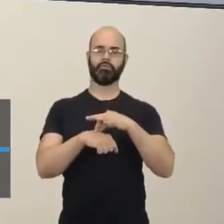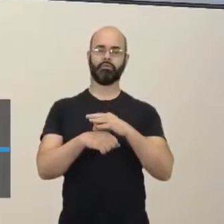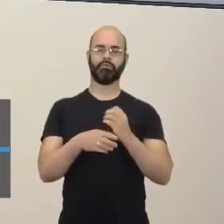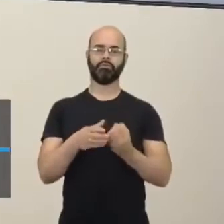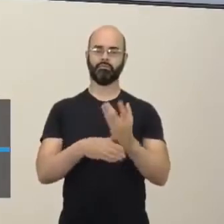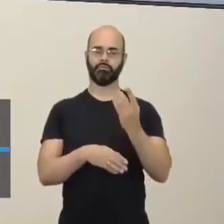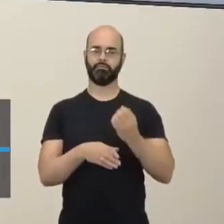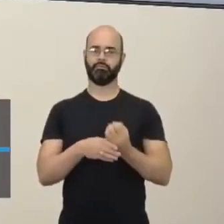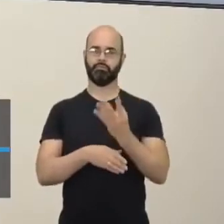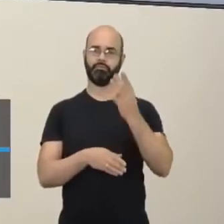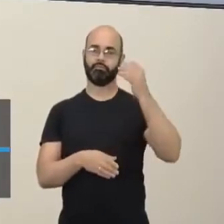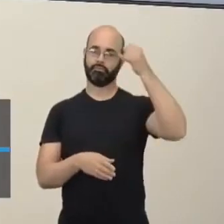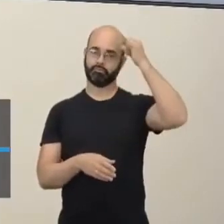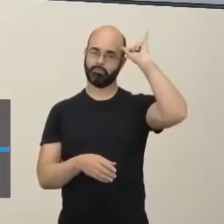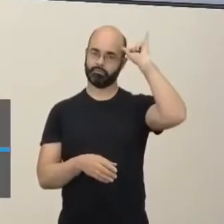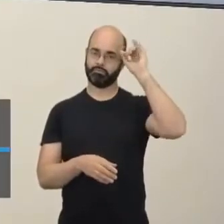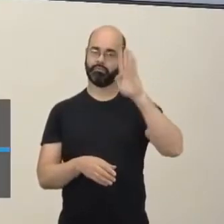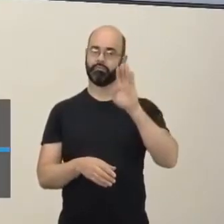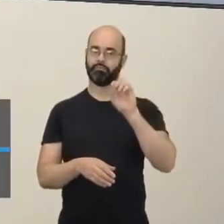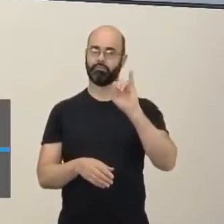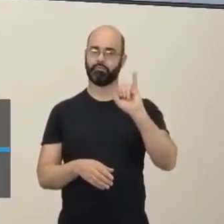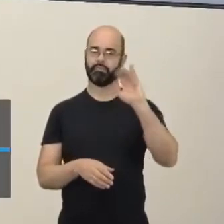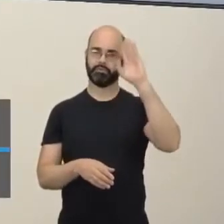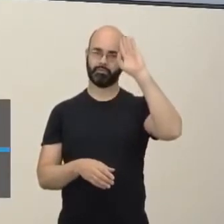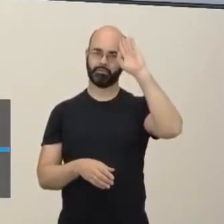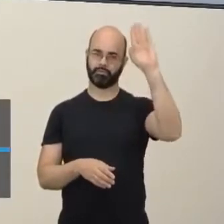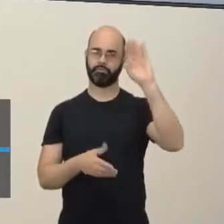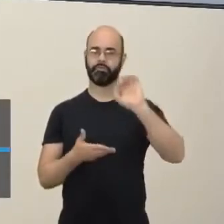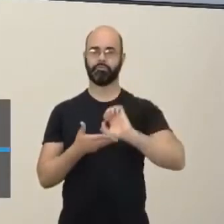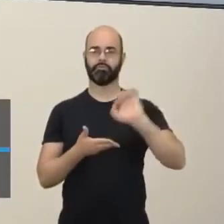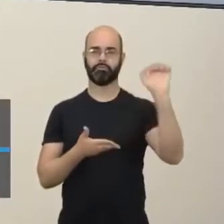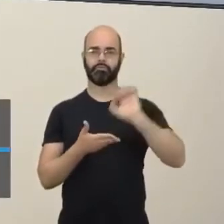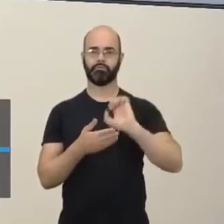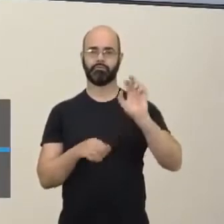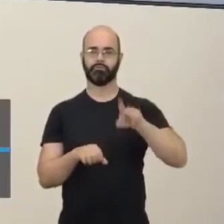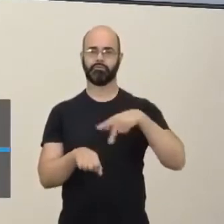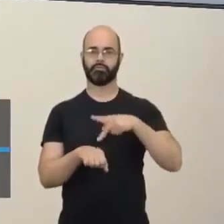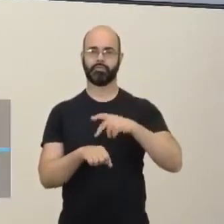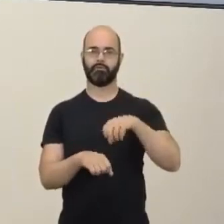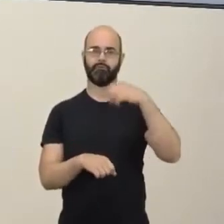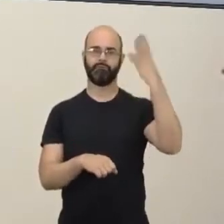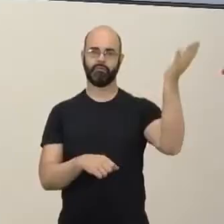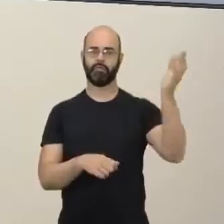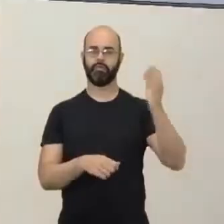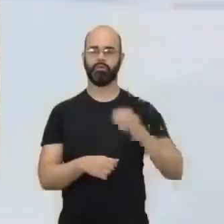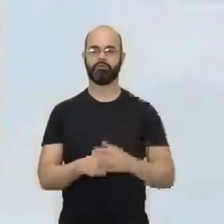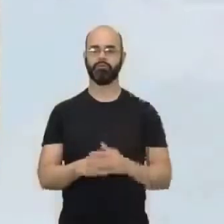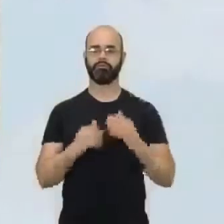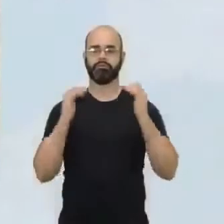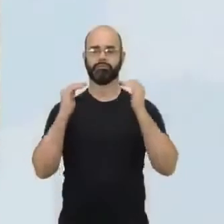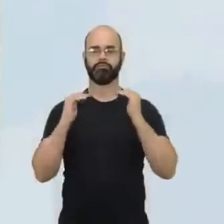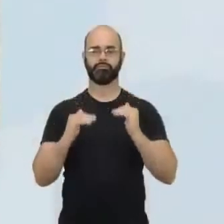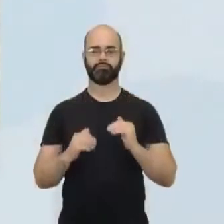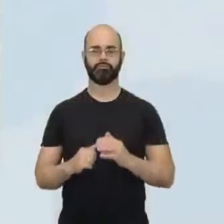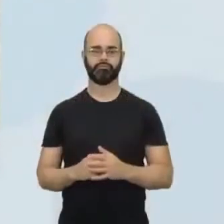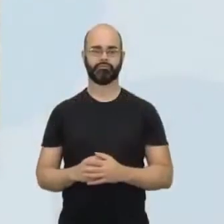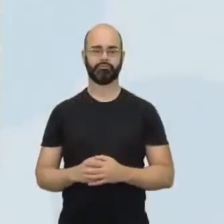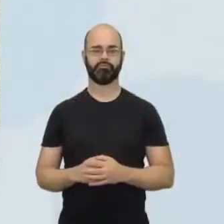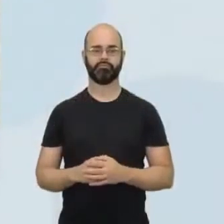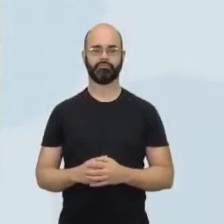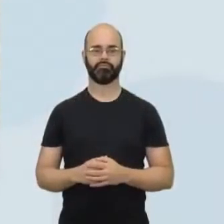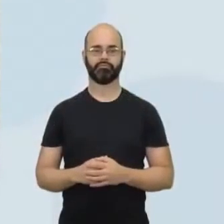carne bovina, para o exterior, tá certo? Vamos lá para a próxima tela. Aí nós temos aí, ó,